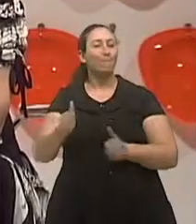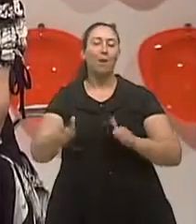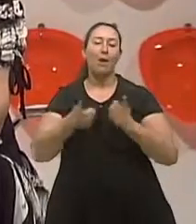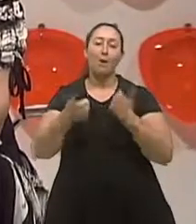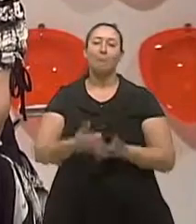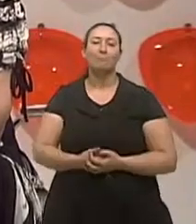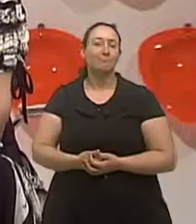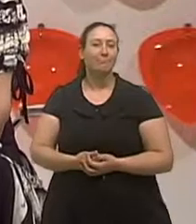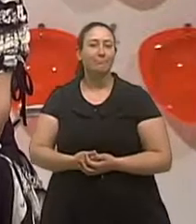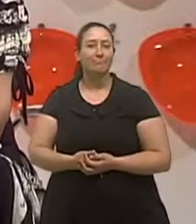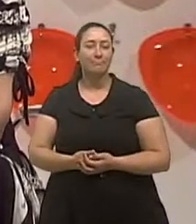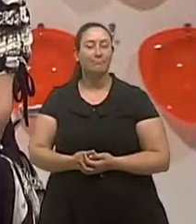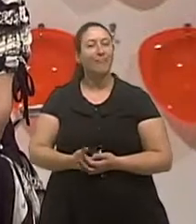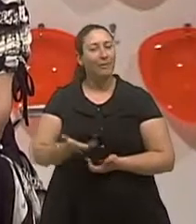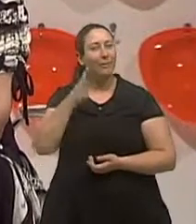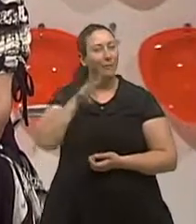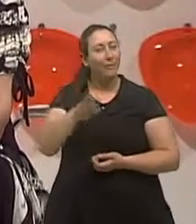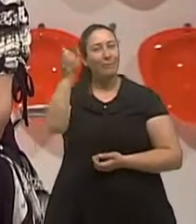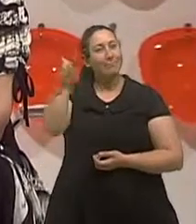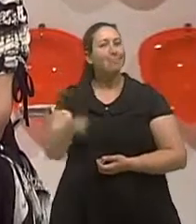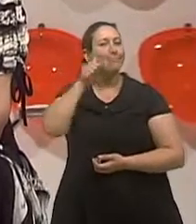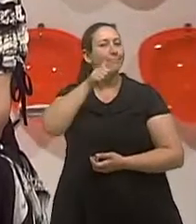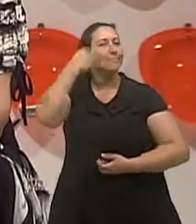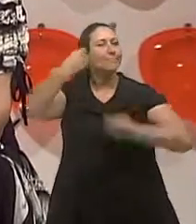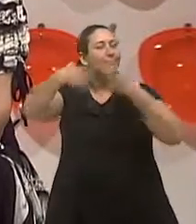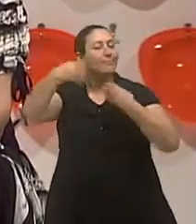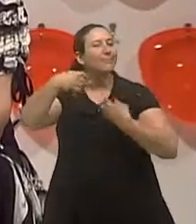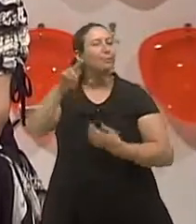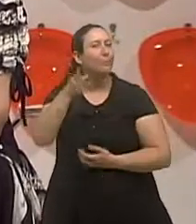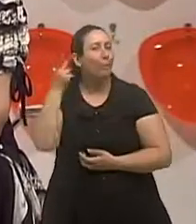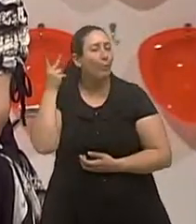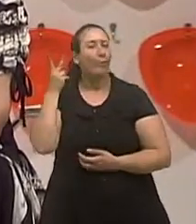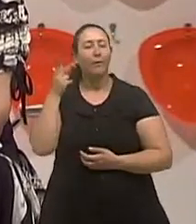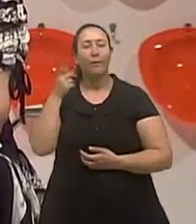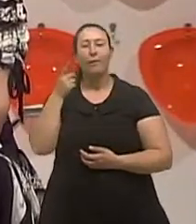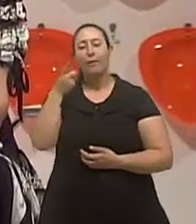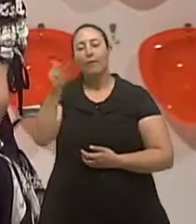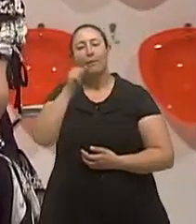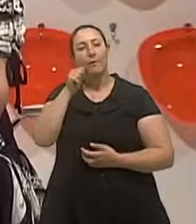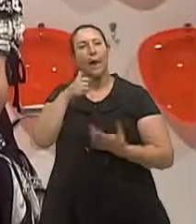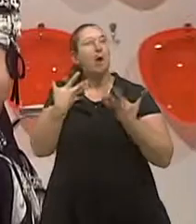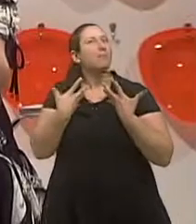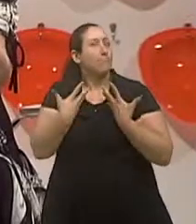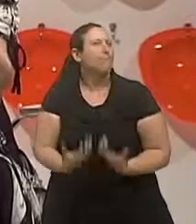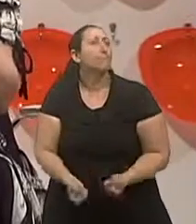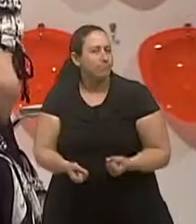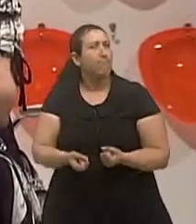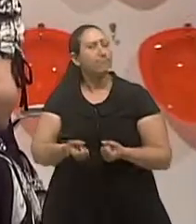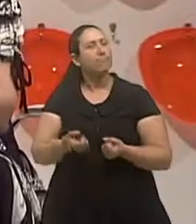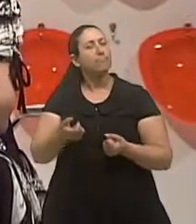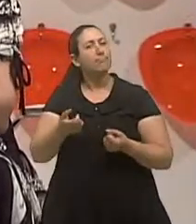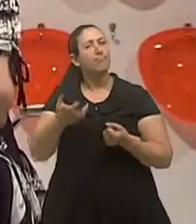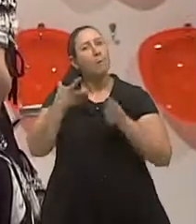Pois é, a gente ouvindo aí esse caso, ouvindo o relato da Cecília, que se dispôs a realmente